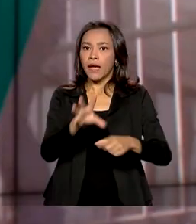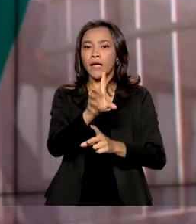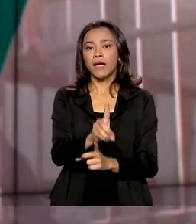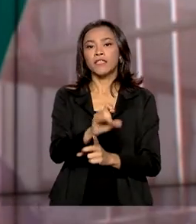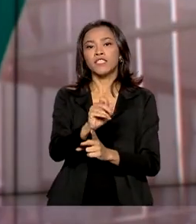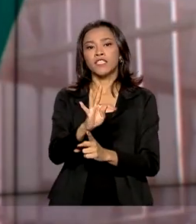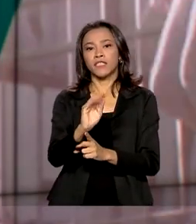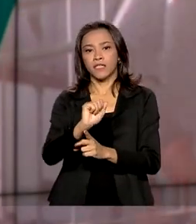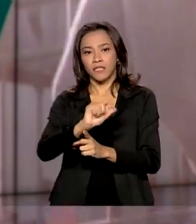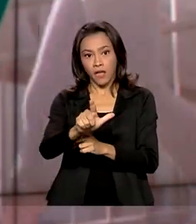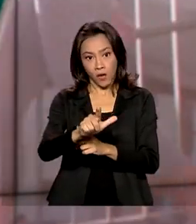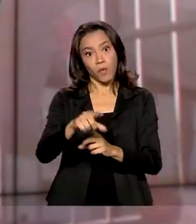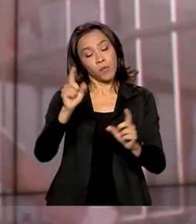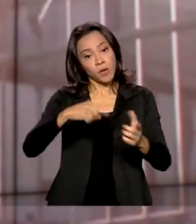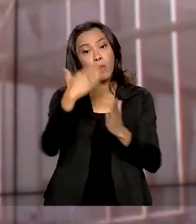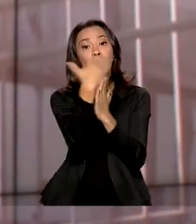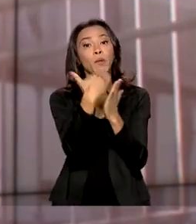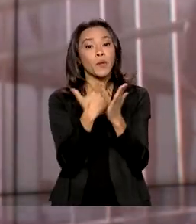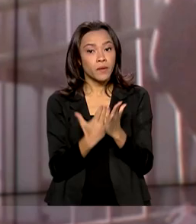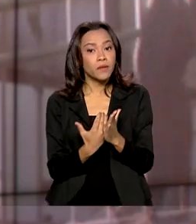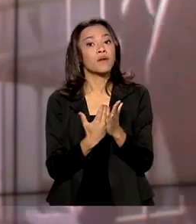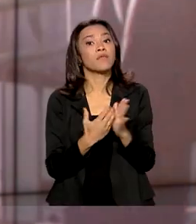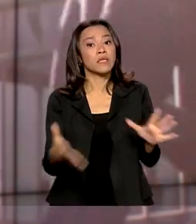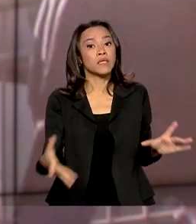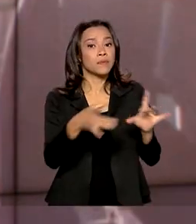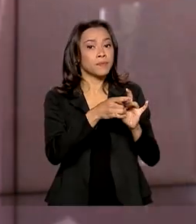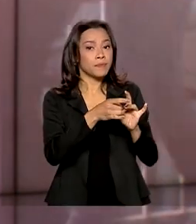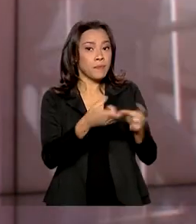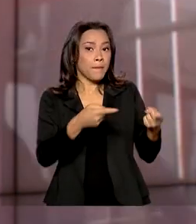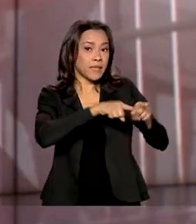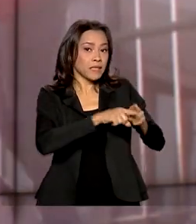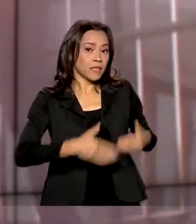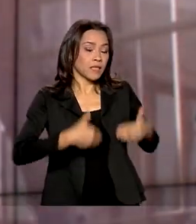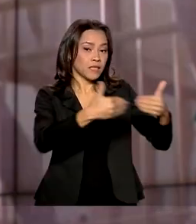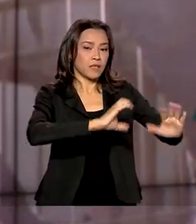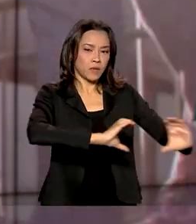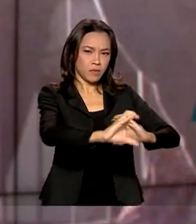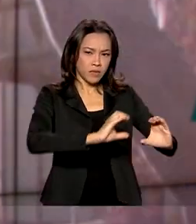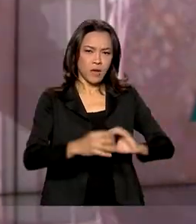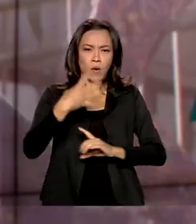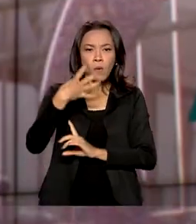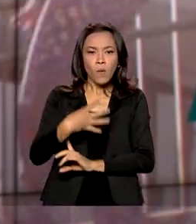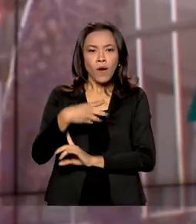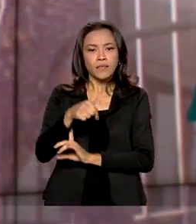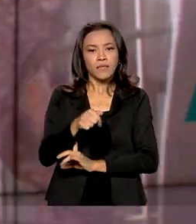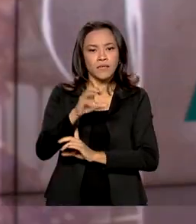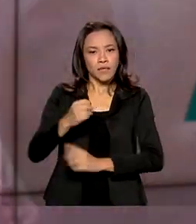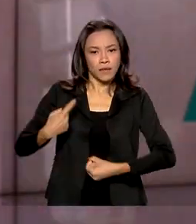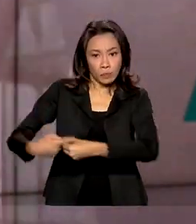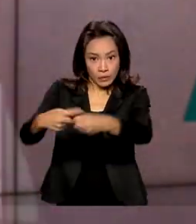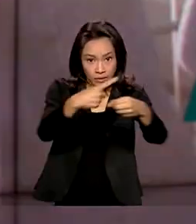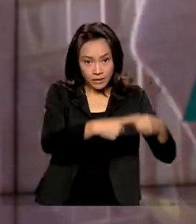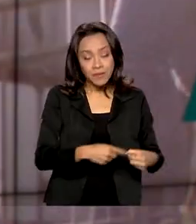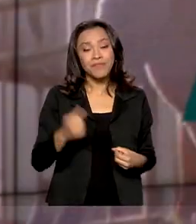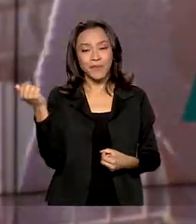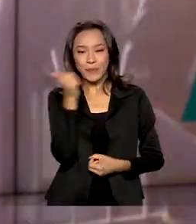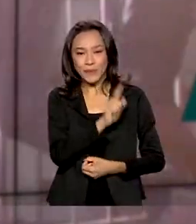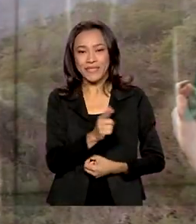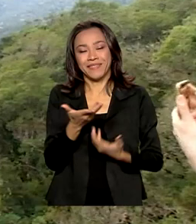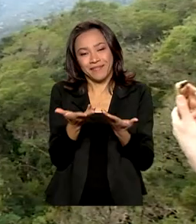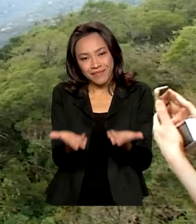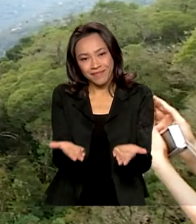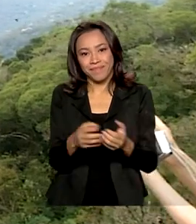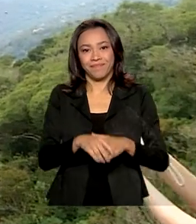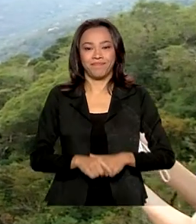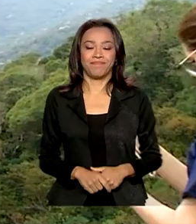Brasil do Ministério das Comunicações. Com esse acordo, cerca de 470 municípios mineiros vão ser beneficiados.